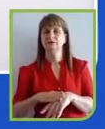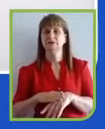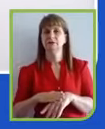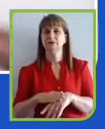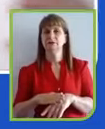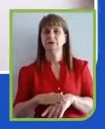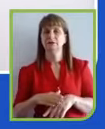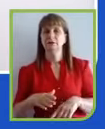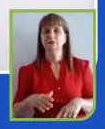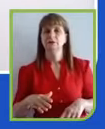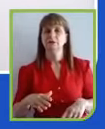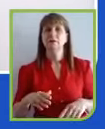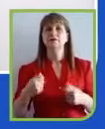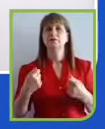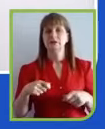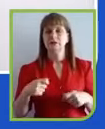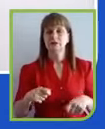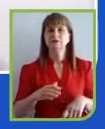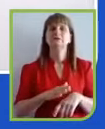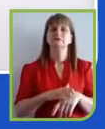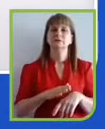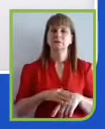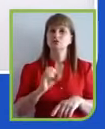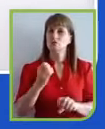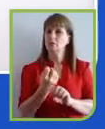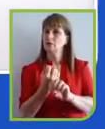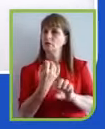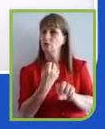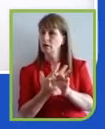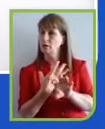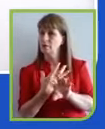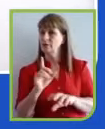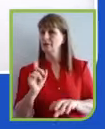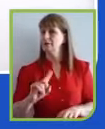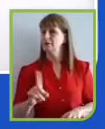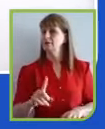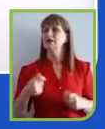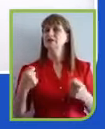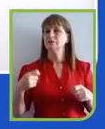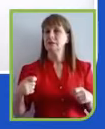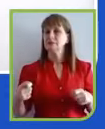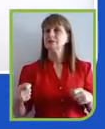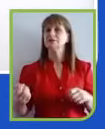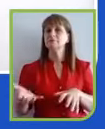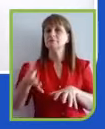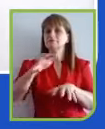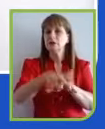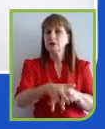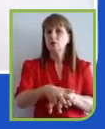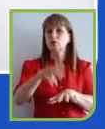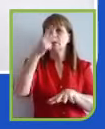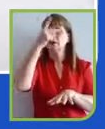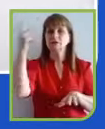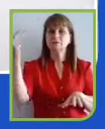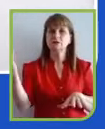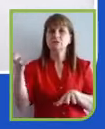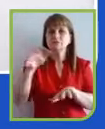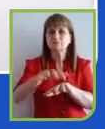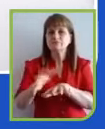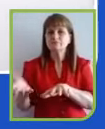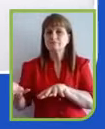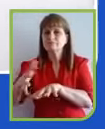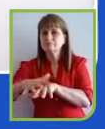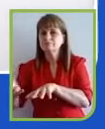talk, a gente precisa discutir sobre isso, a gente precisa integrar as pessoas, casos reais, e saber